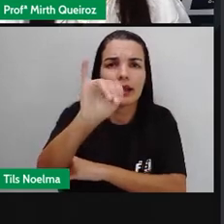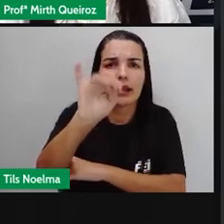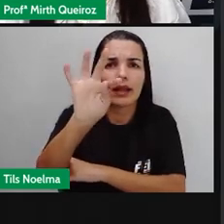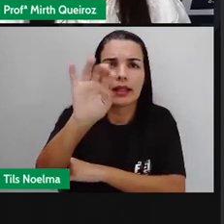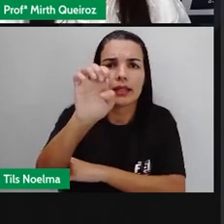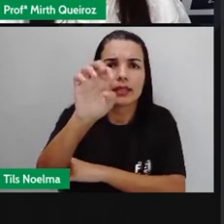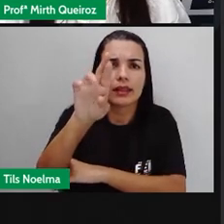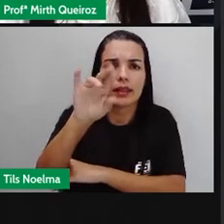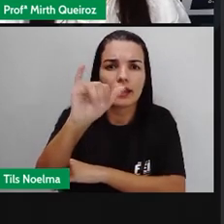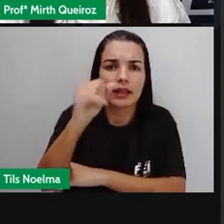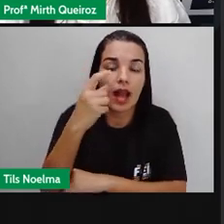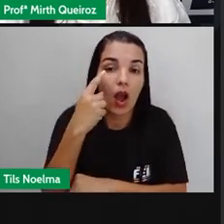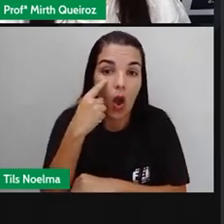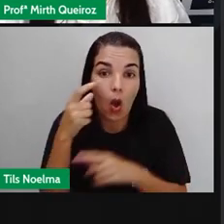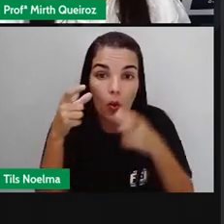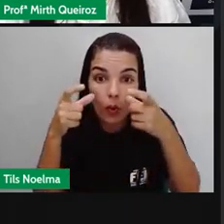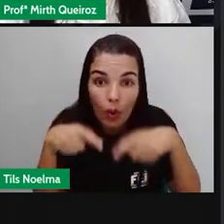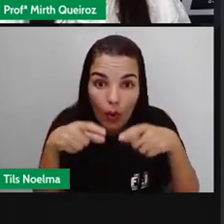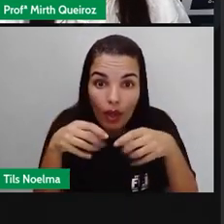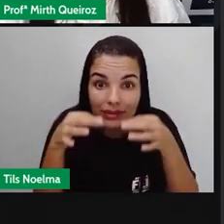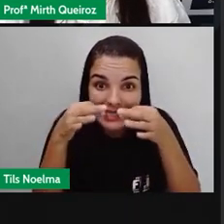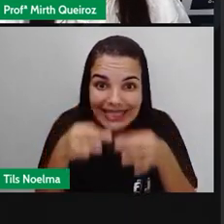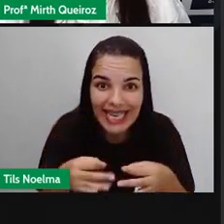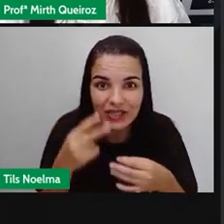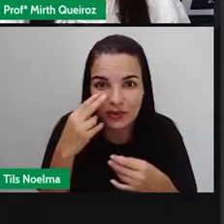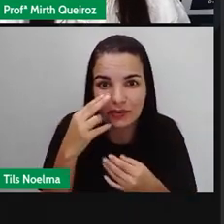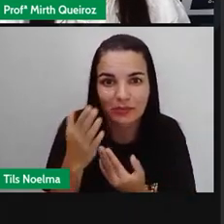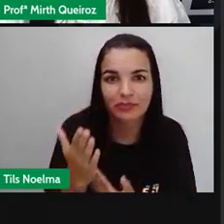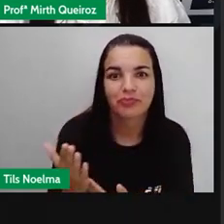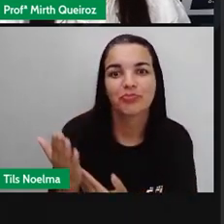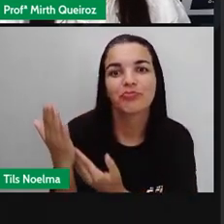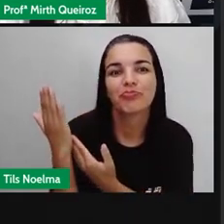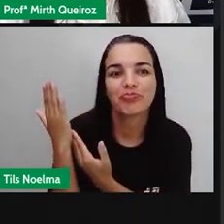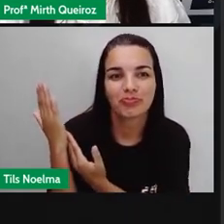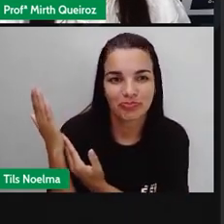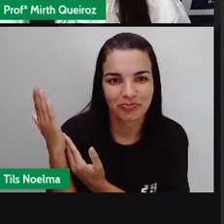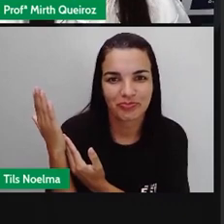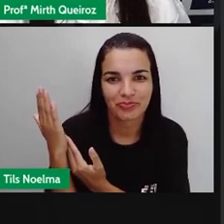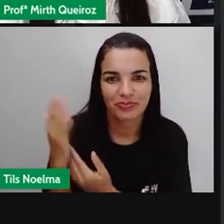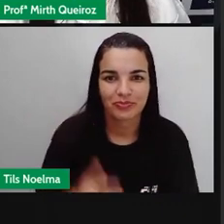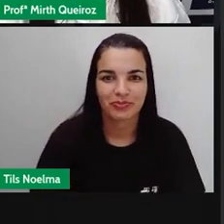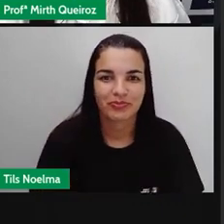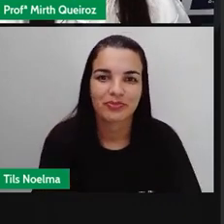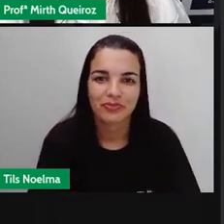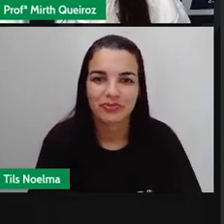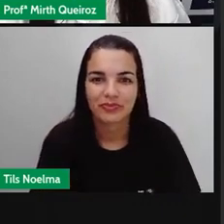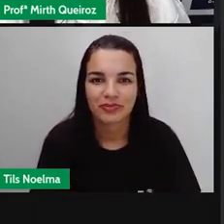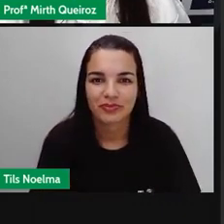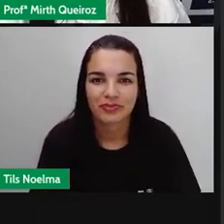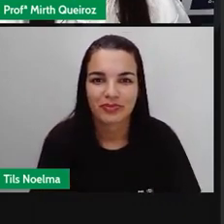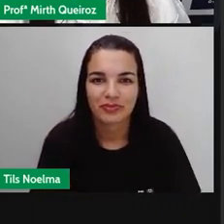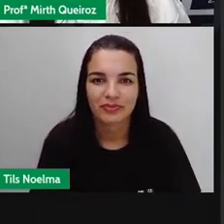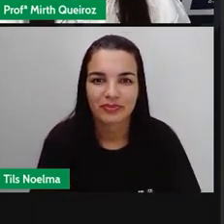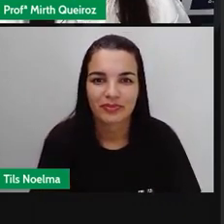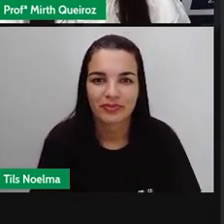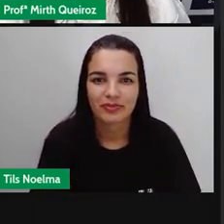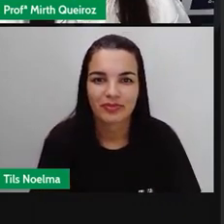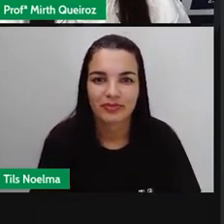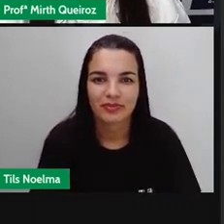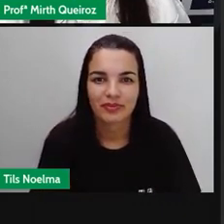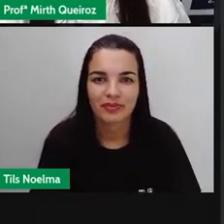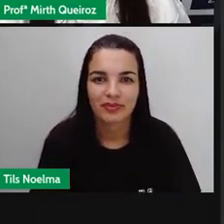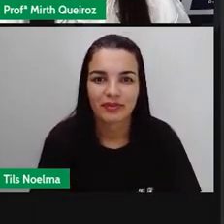na Maria Quitéria. E aí a gente consegue ver aonde é Maria Quitéria. Olha que legal.